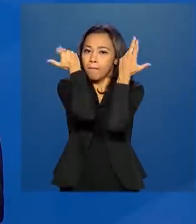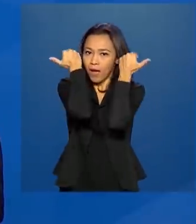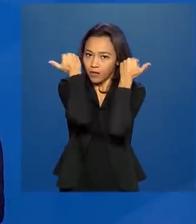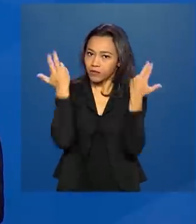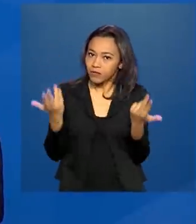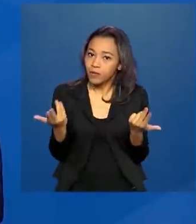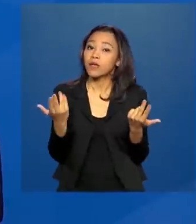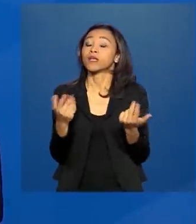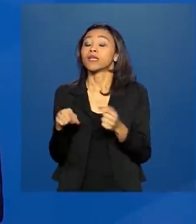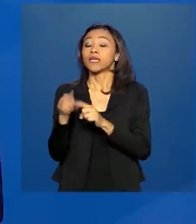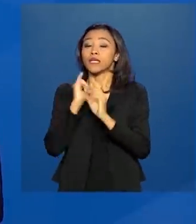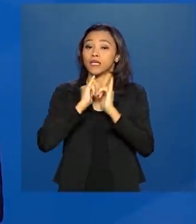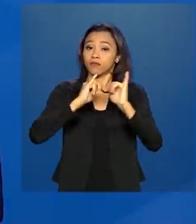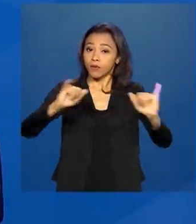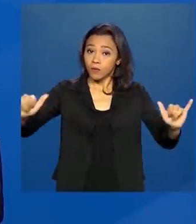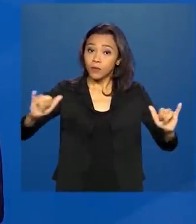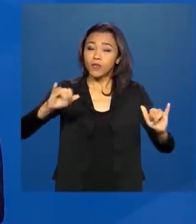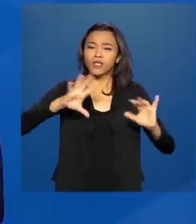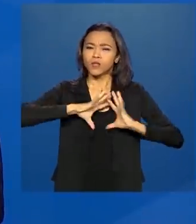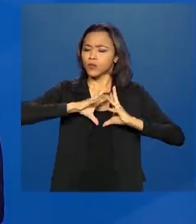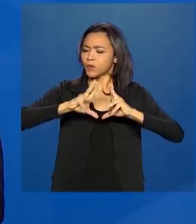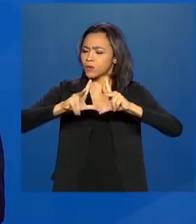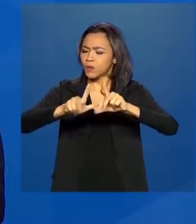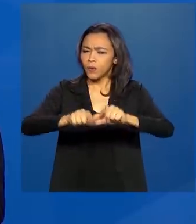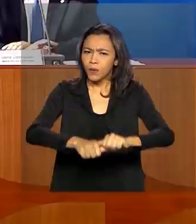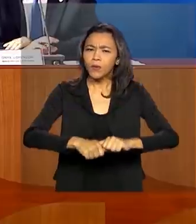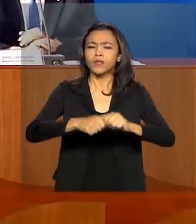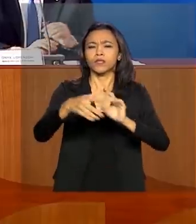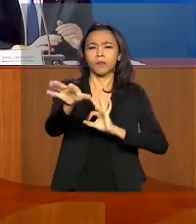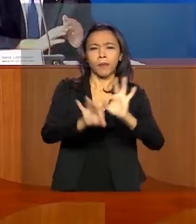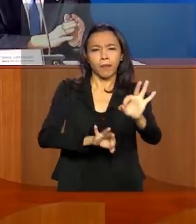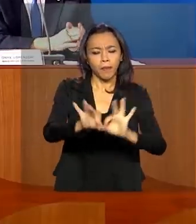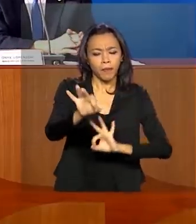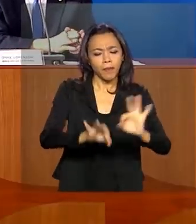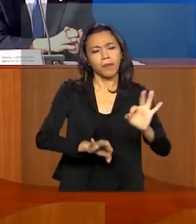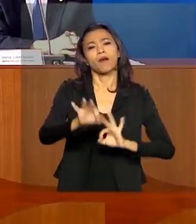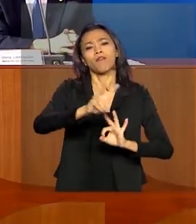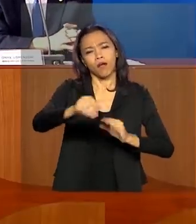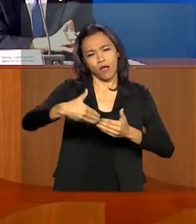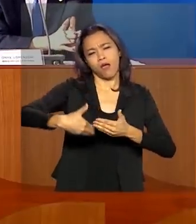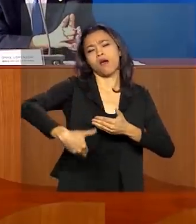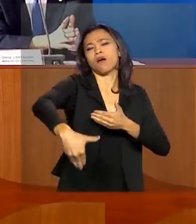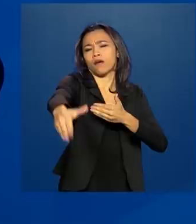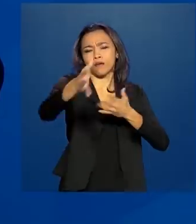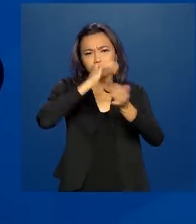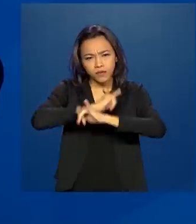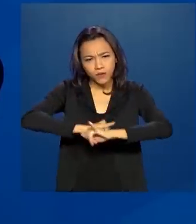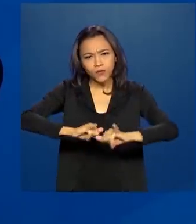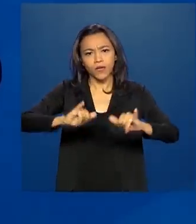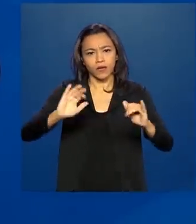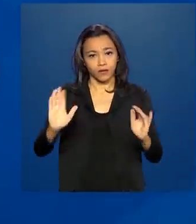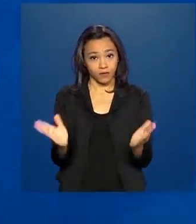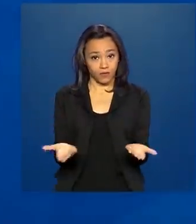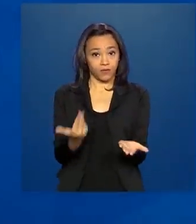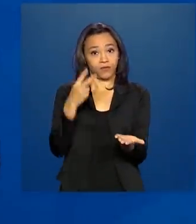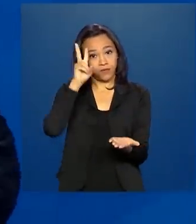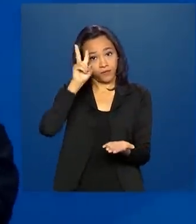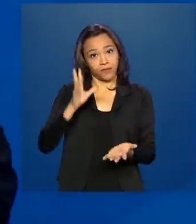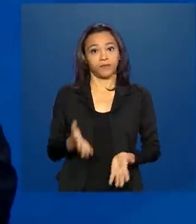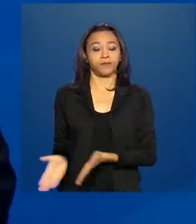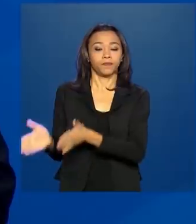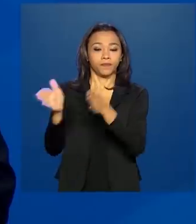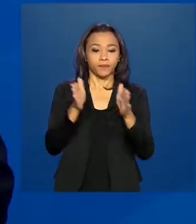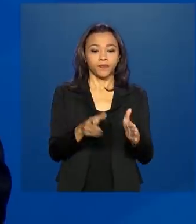emergencial e todos os procedimentos serão divulgados nesta segunda-feira. Queremos dar tranquilidade